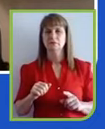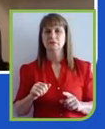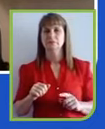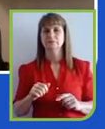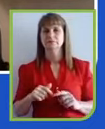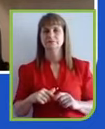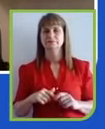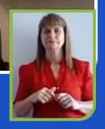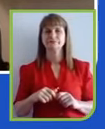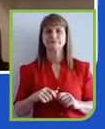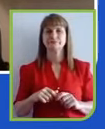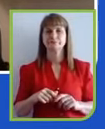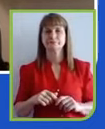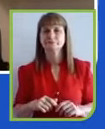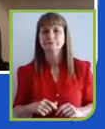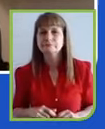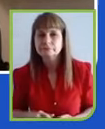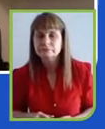né, Ricardo?